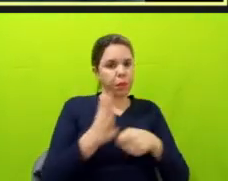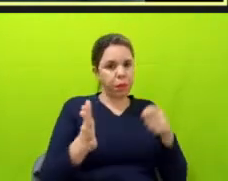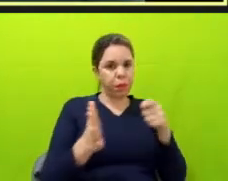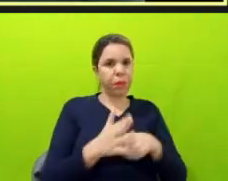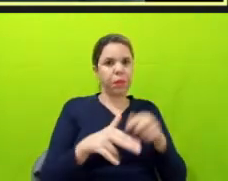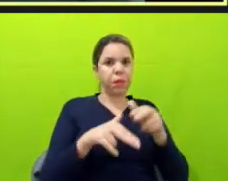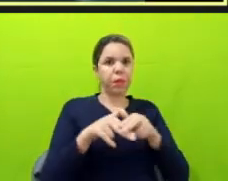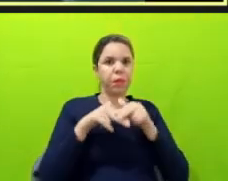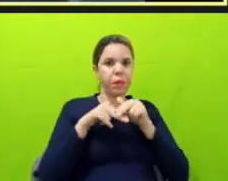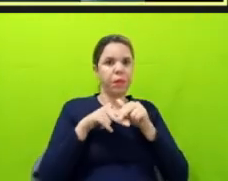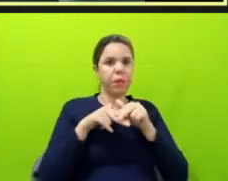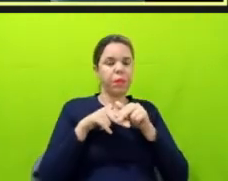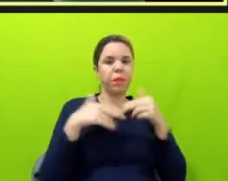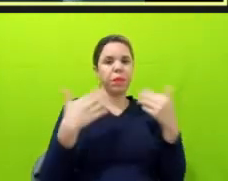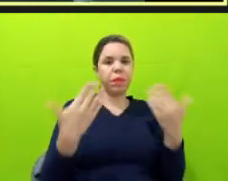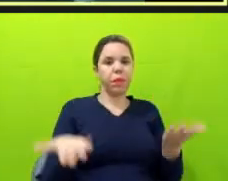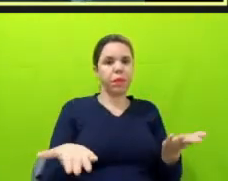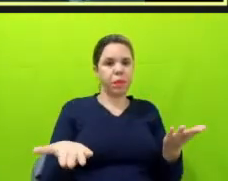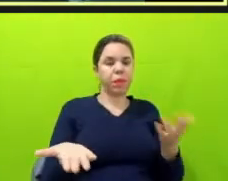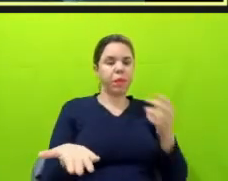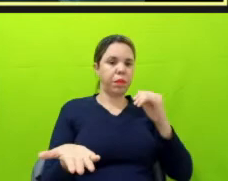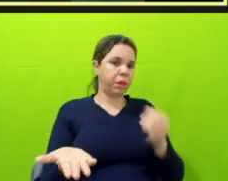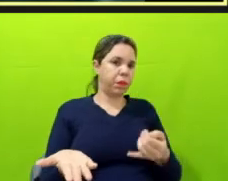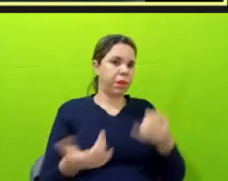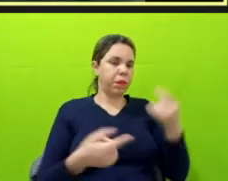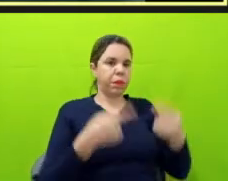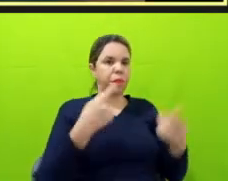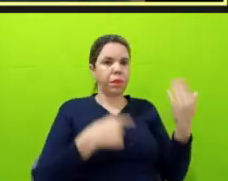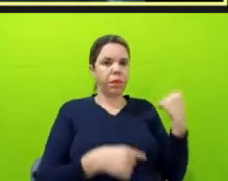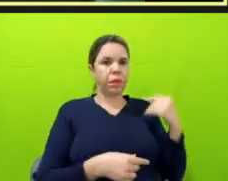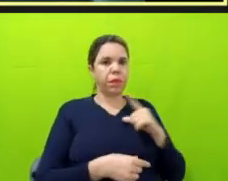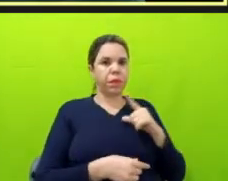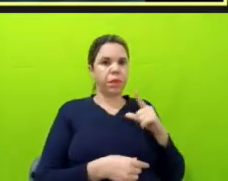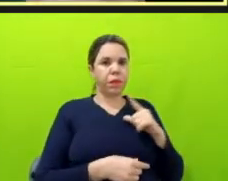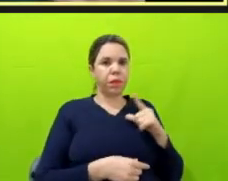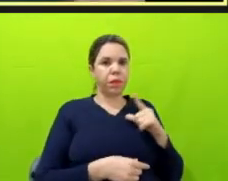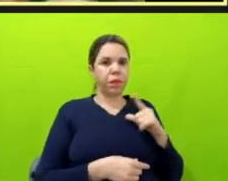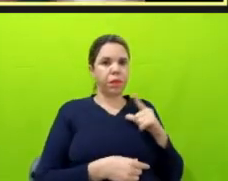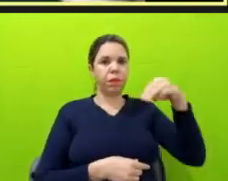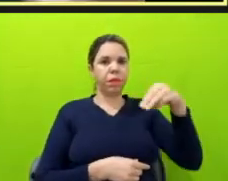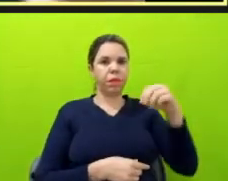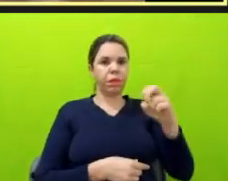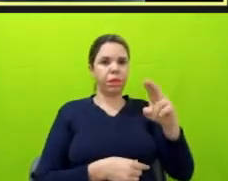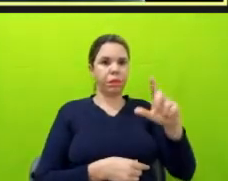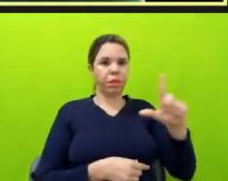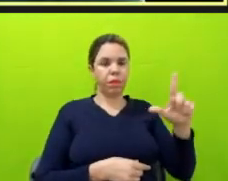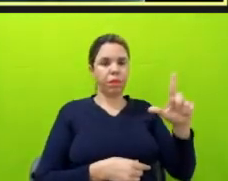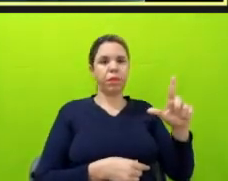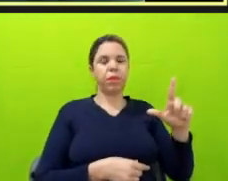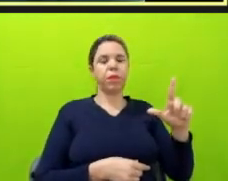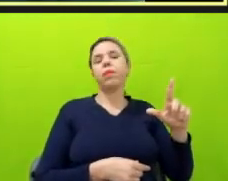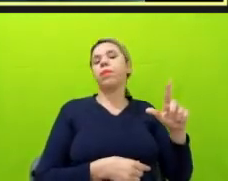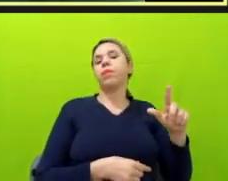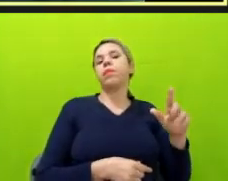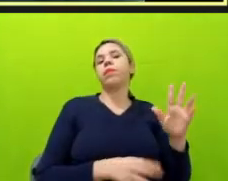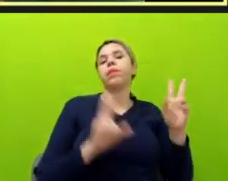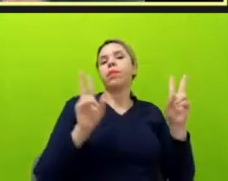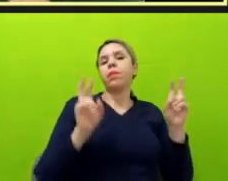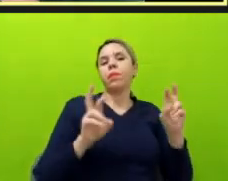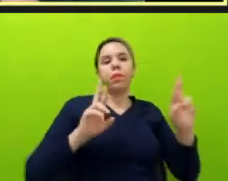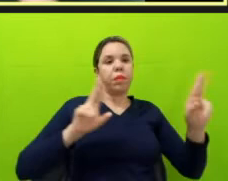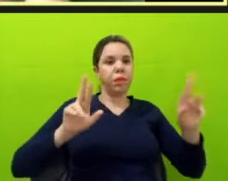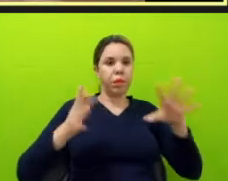até me aproprio de uma discussão que eu tive uma vez com o Manuel Galdino, da Transparência Brasil, sobre a diferença entre dados cadastrais e dados pessoais,